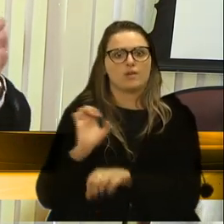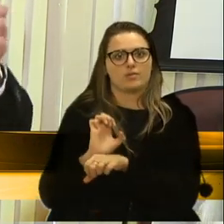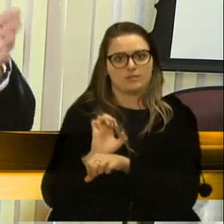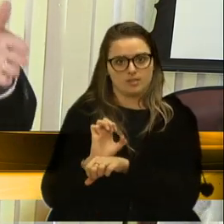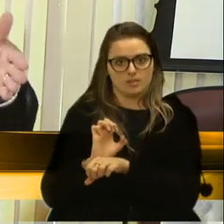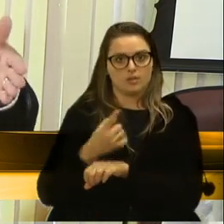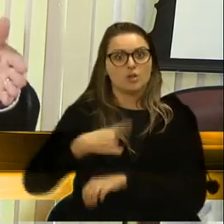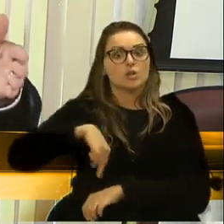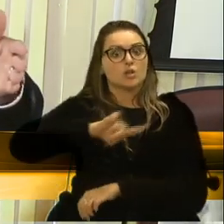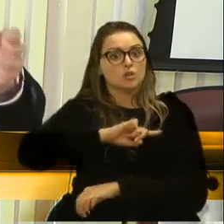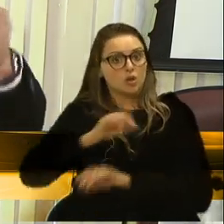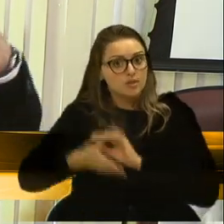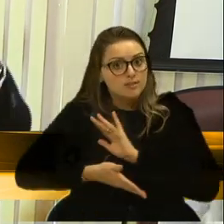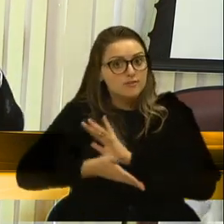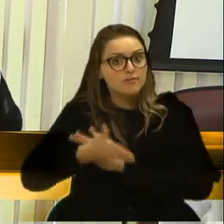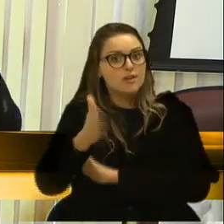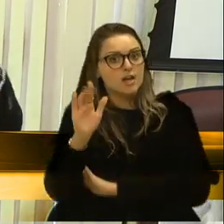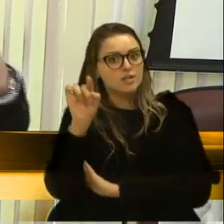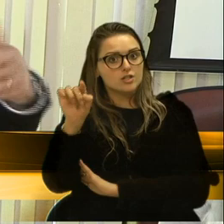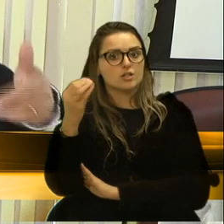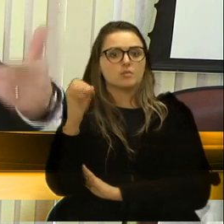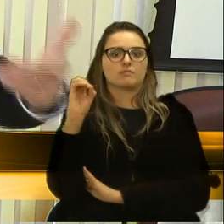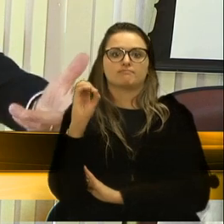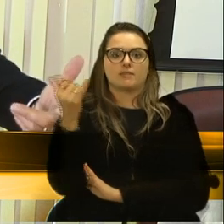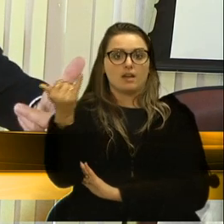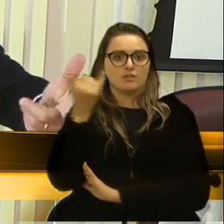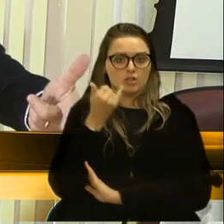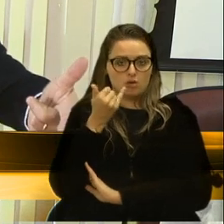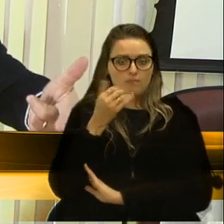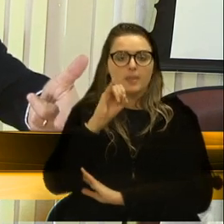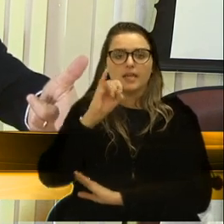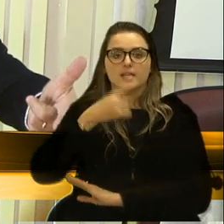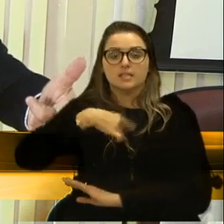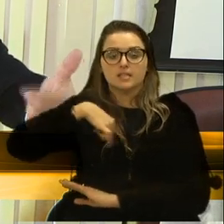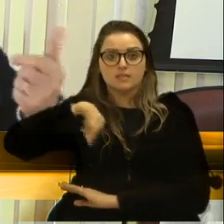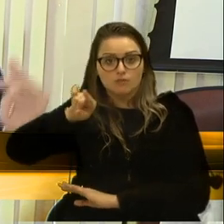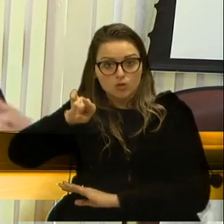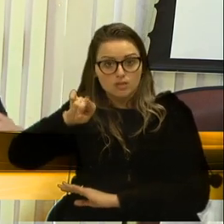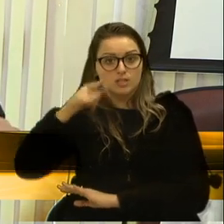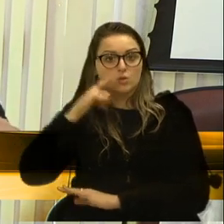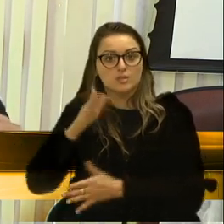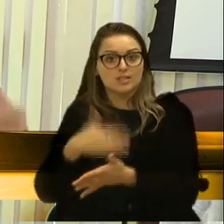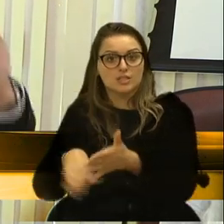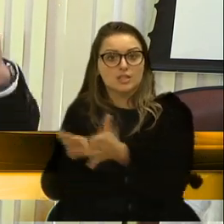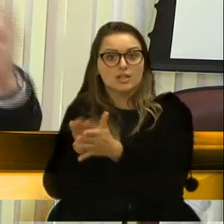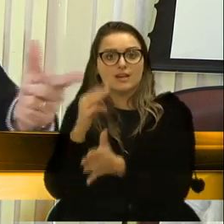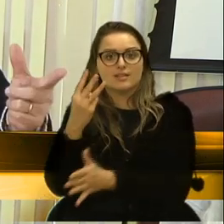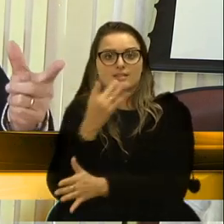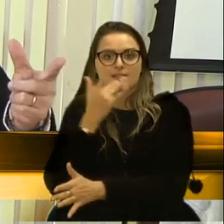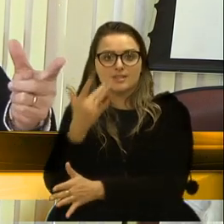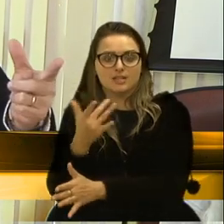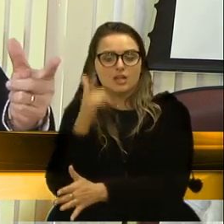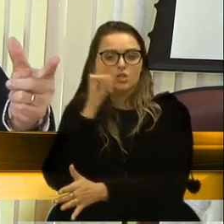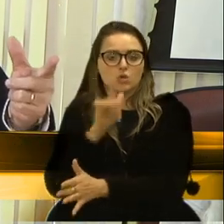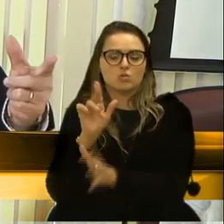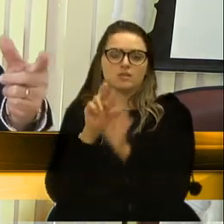estávamos de viagem, disseram muito bem, se vocês conseguirem chegar até as 15 horas, é possível. E se não, não.